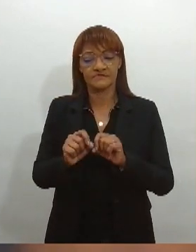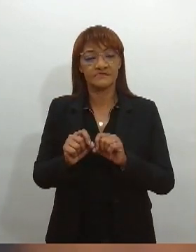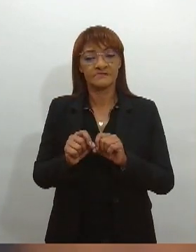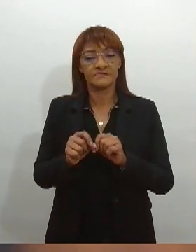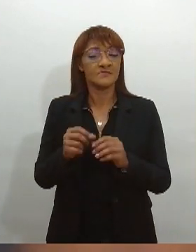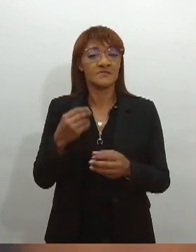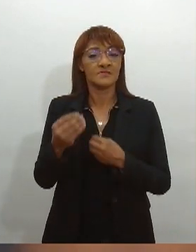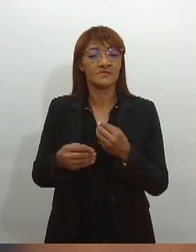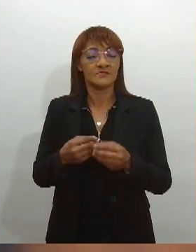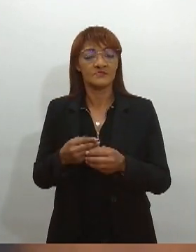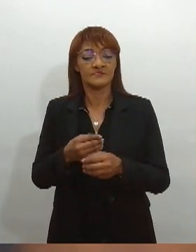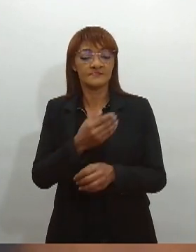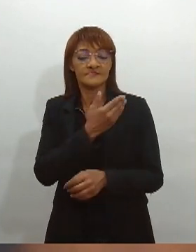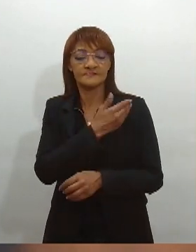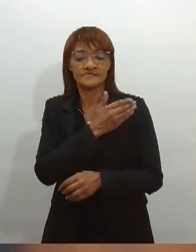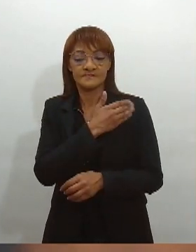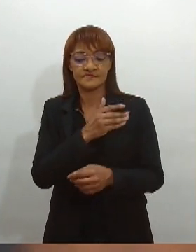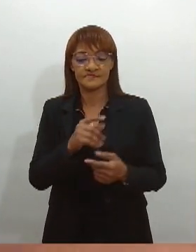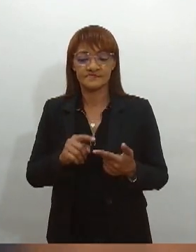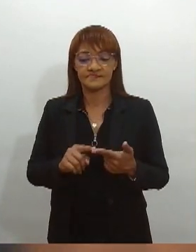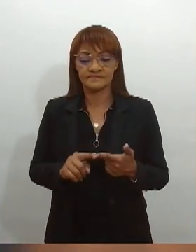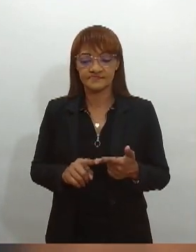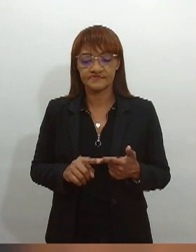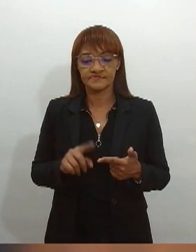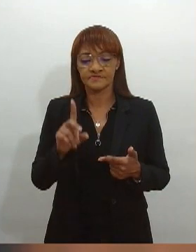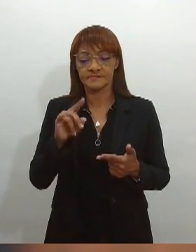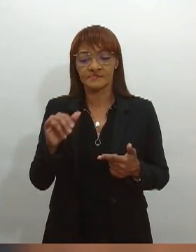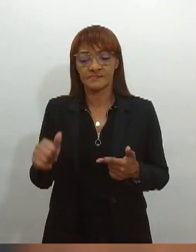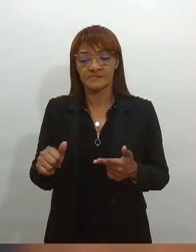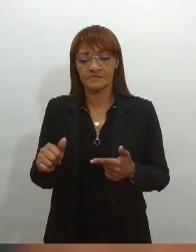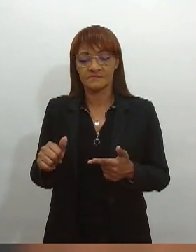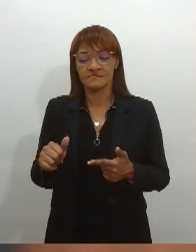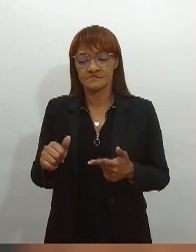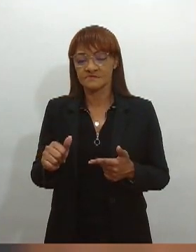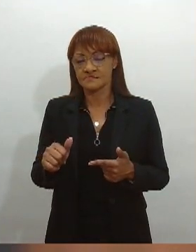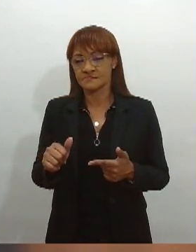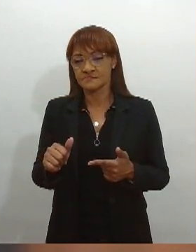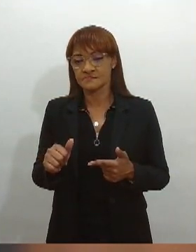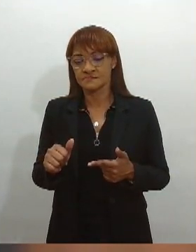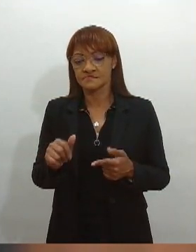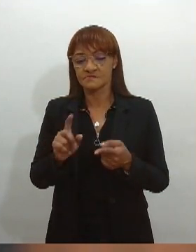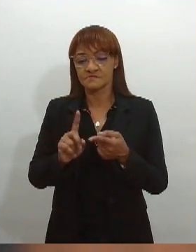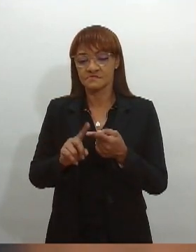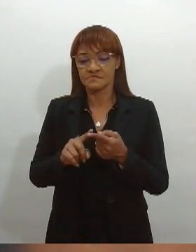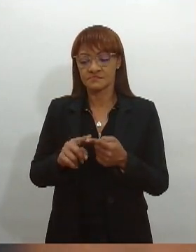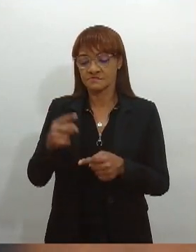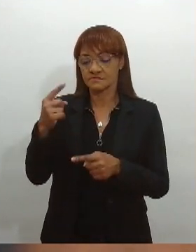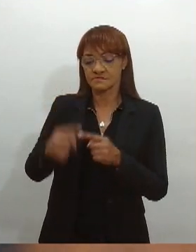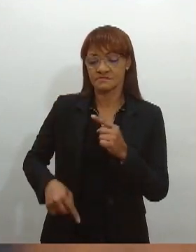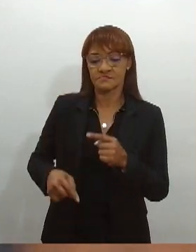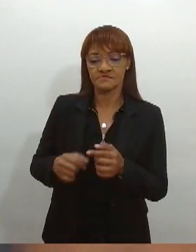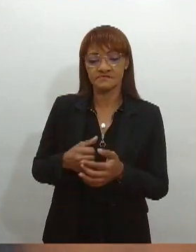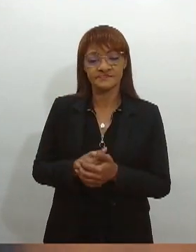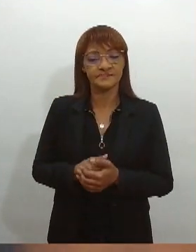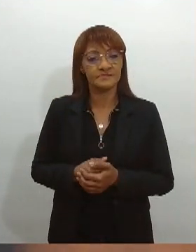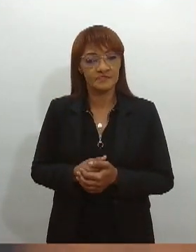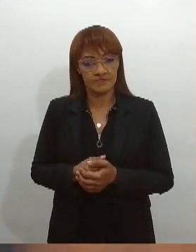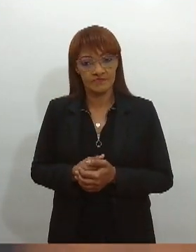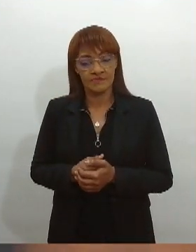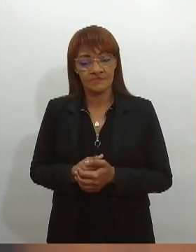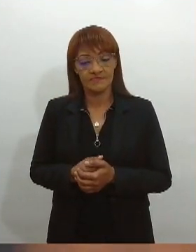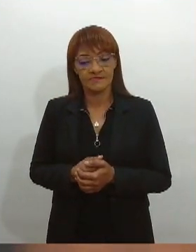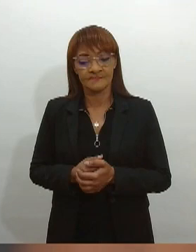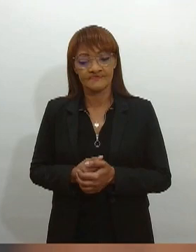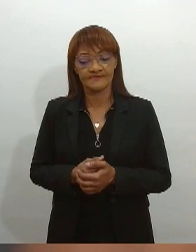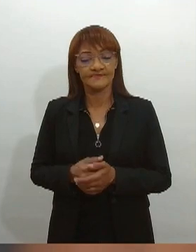Nacional de Combate à Discriminação é exatamente para marcar